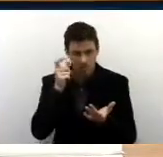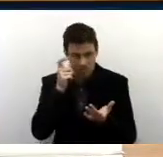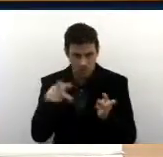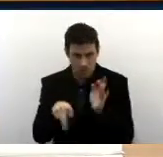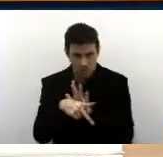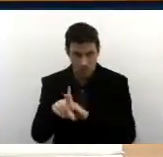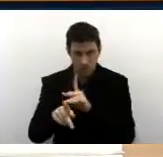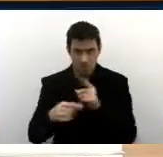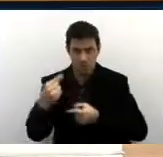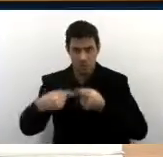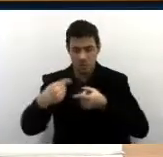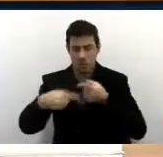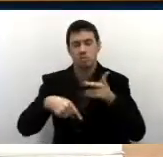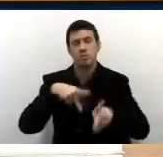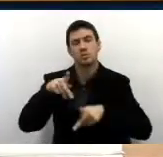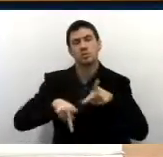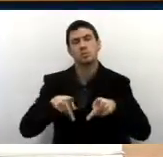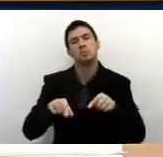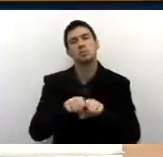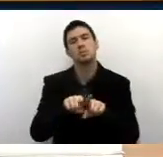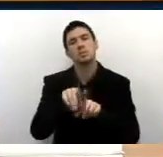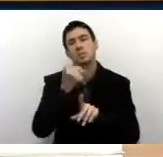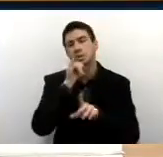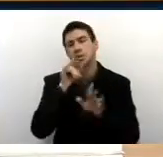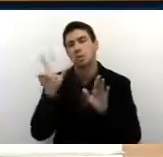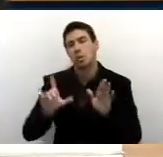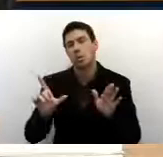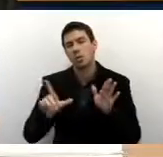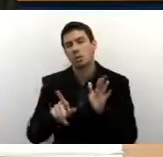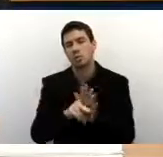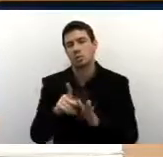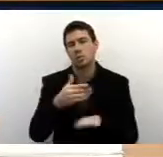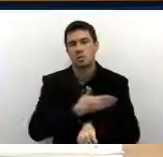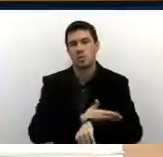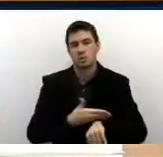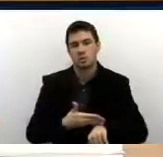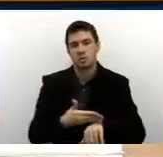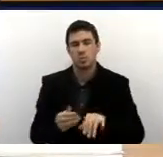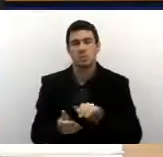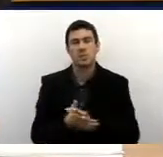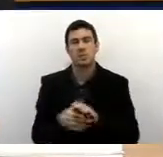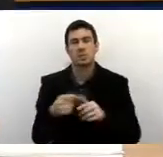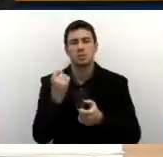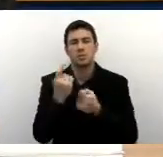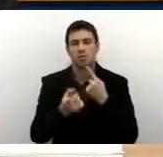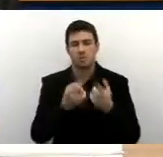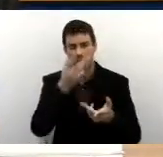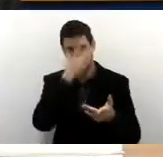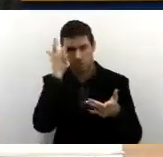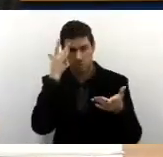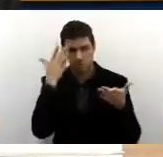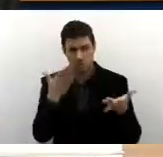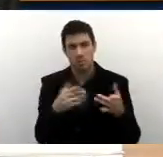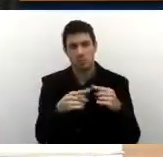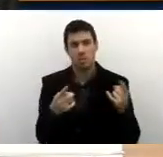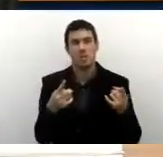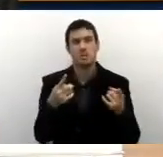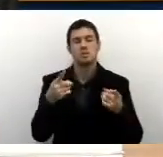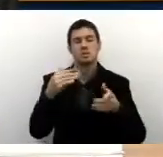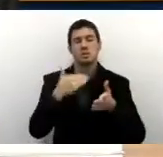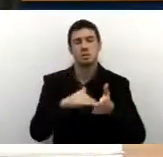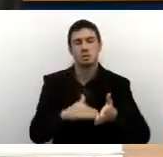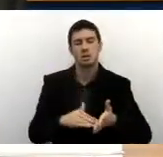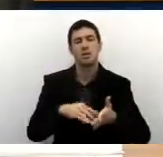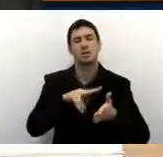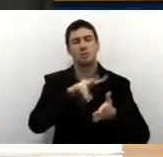sabe que é um pouco do costume de algumas pessoas. Mas dizer que a secretaria do senhor vem